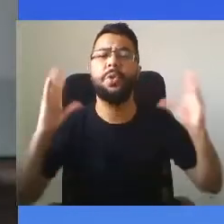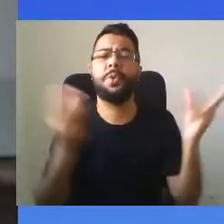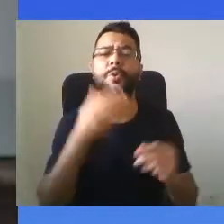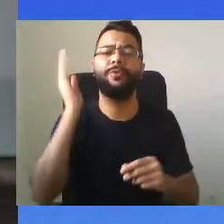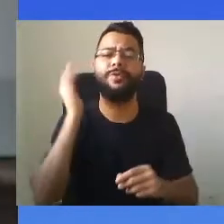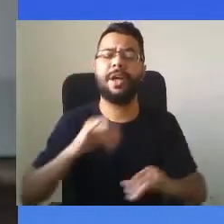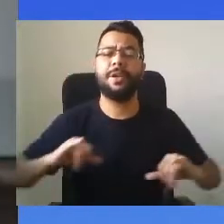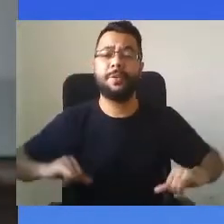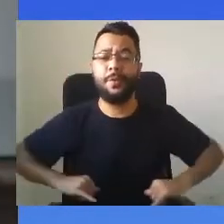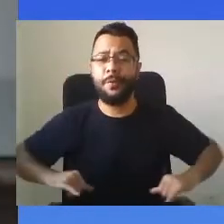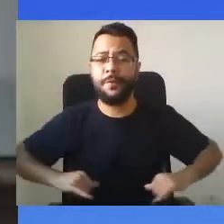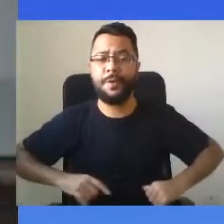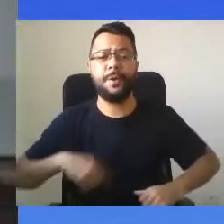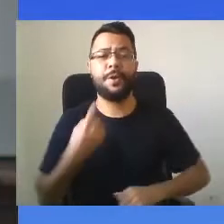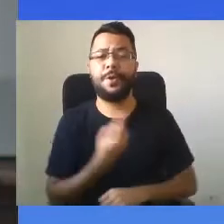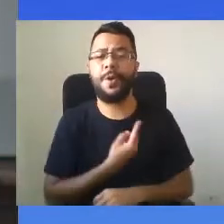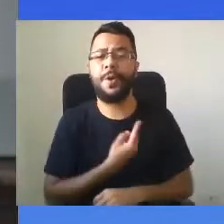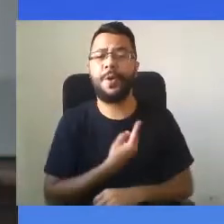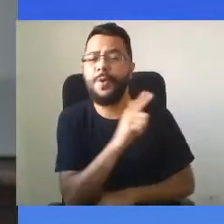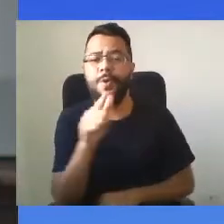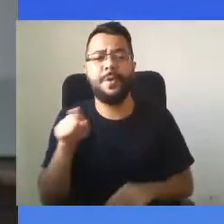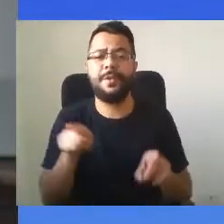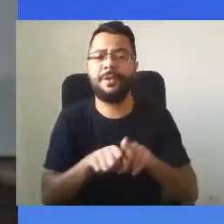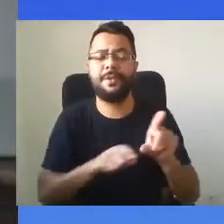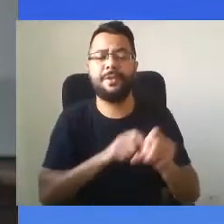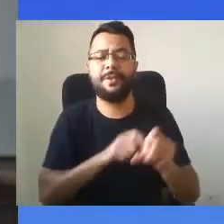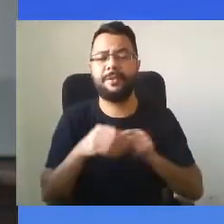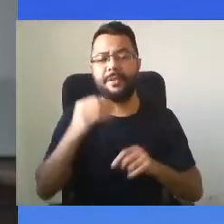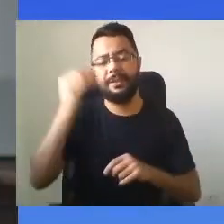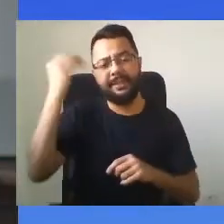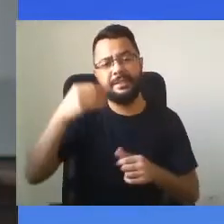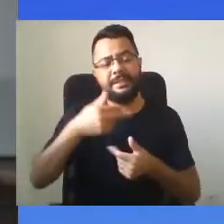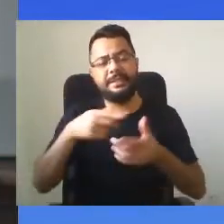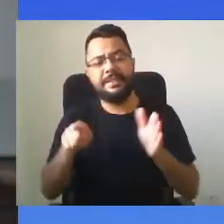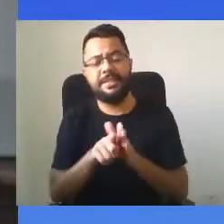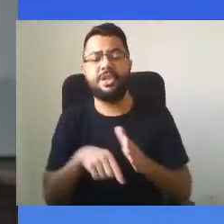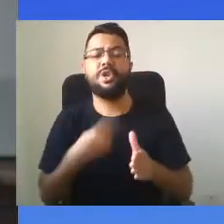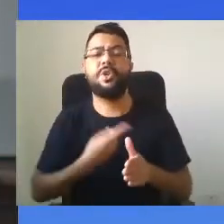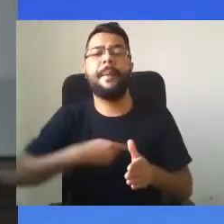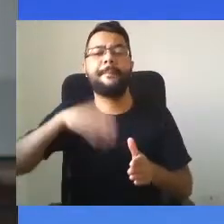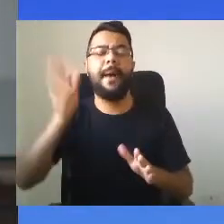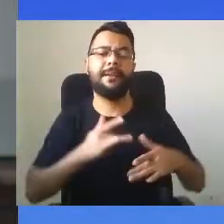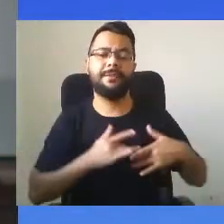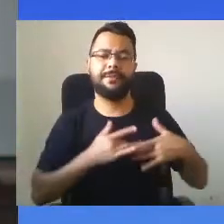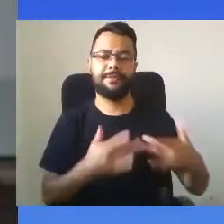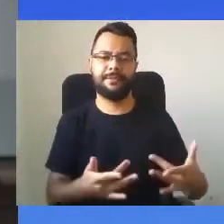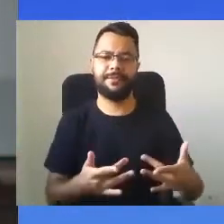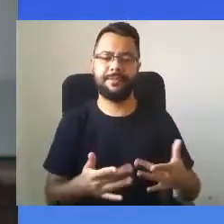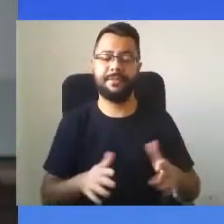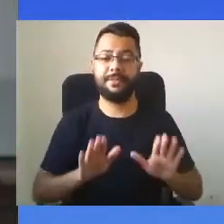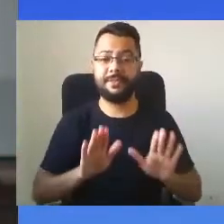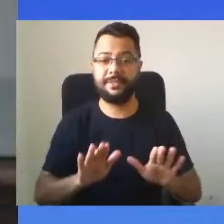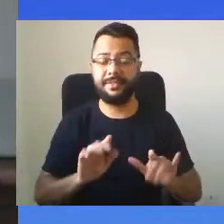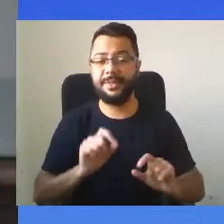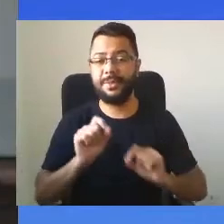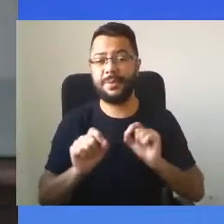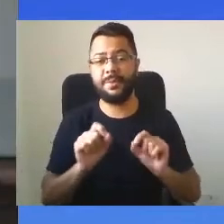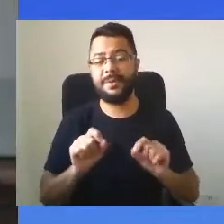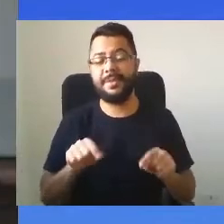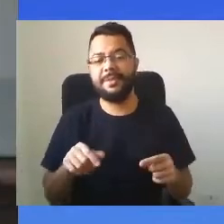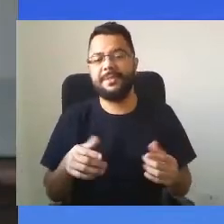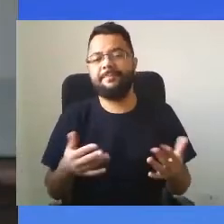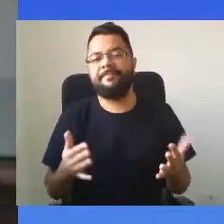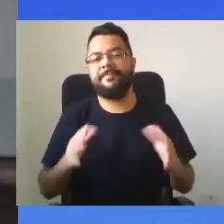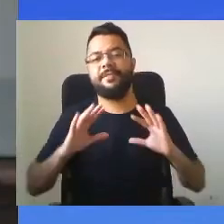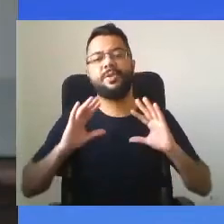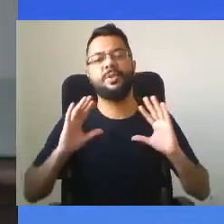teremos mais desídia e seremos mais compassivos. Valerá mais o que é de todos que os